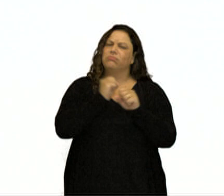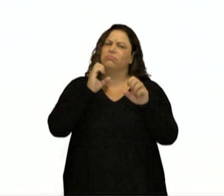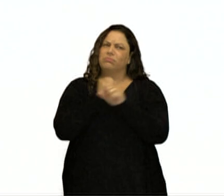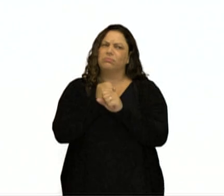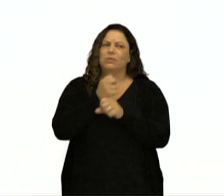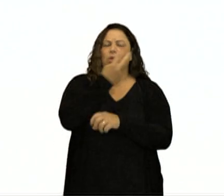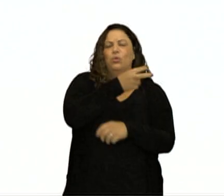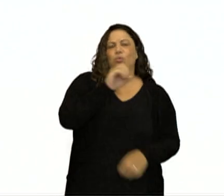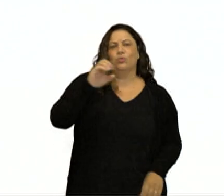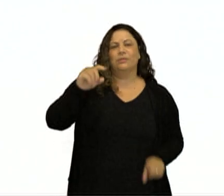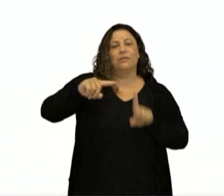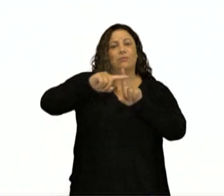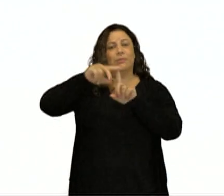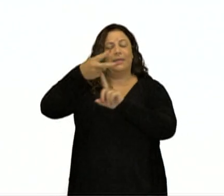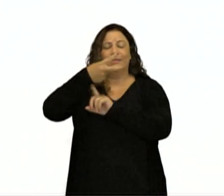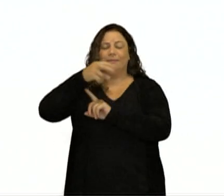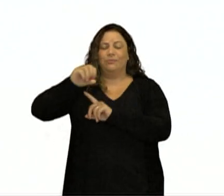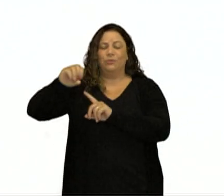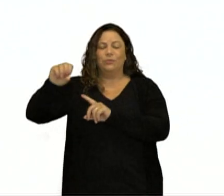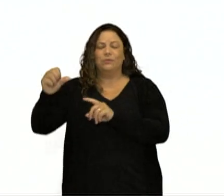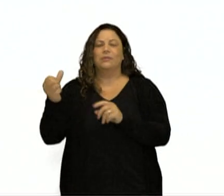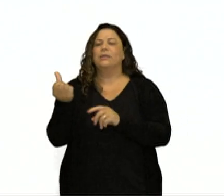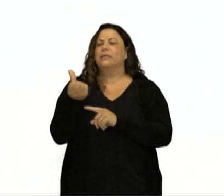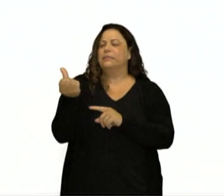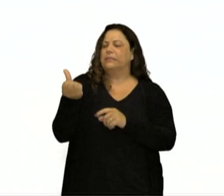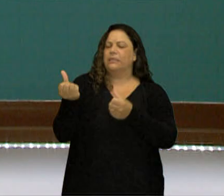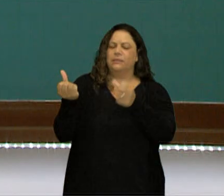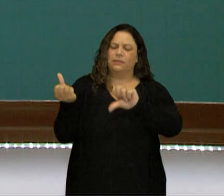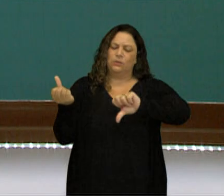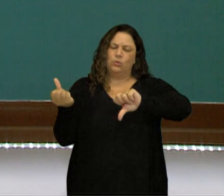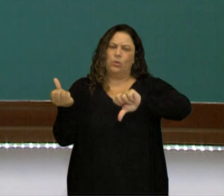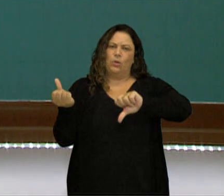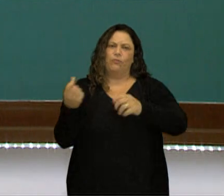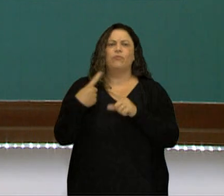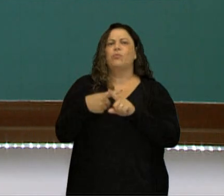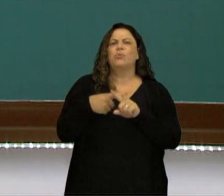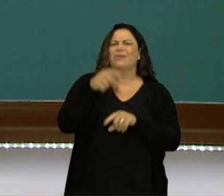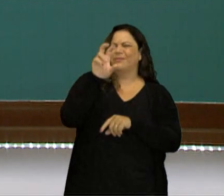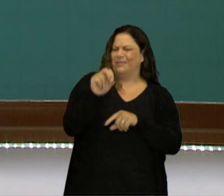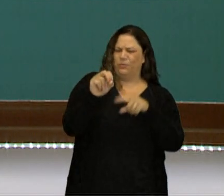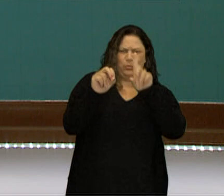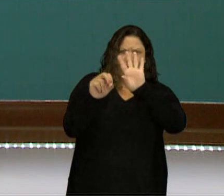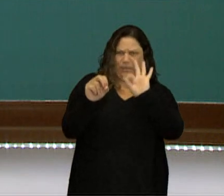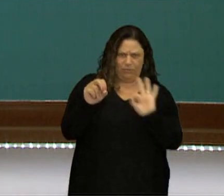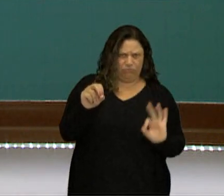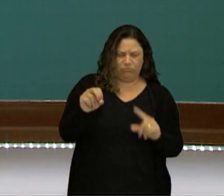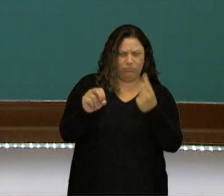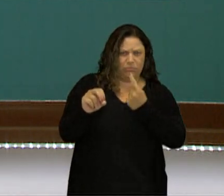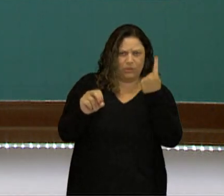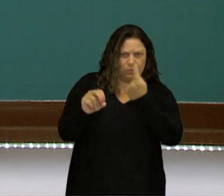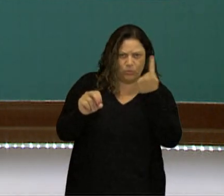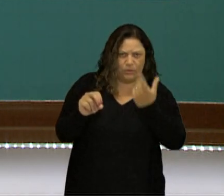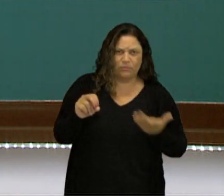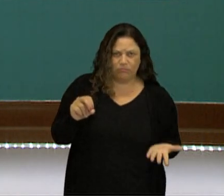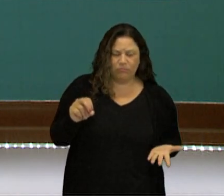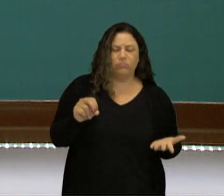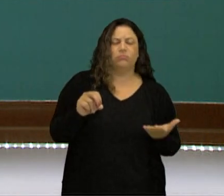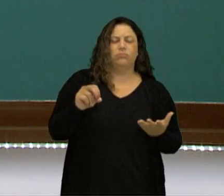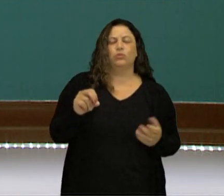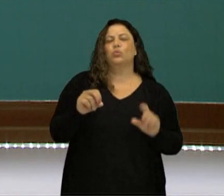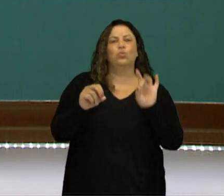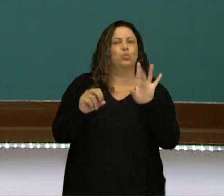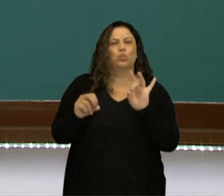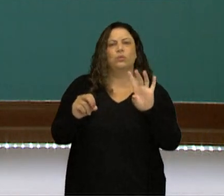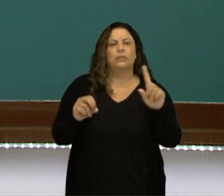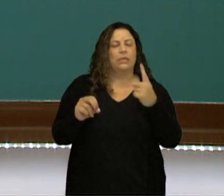com 200 e o 6 com 9. Por que que o 50 não juntou com ninguém? Porque não tem nenhuma dezena a mais ali, né? Só tem o